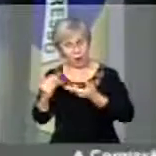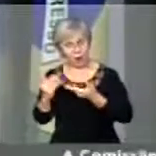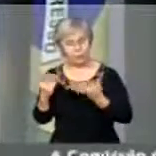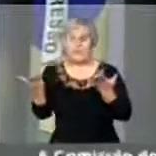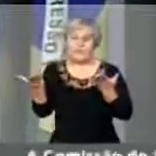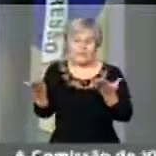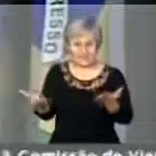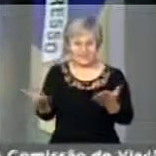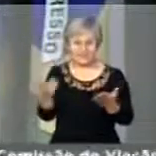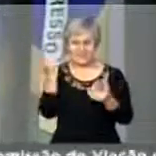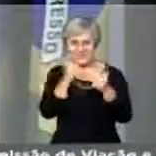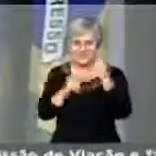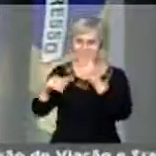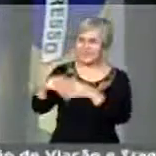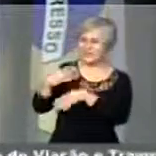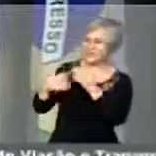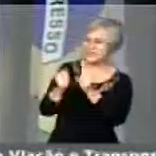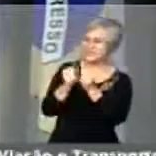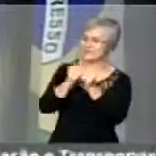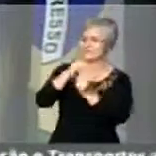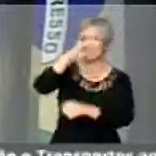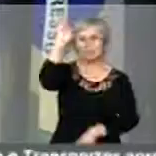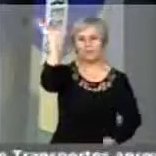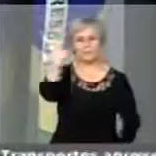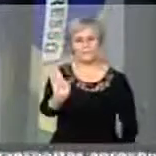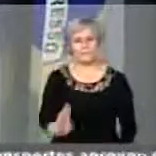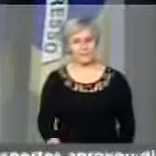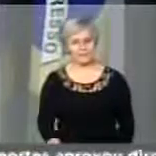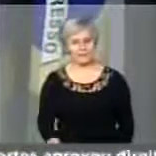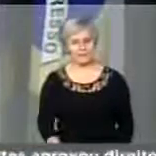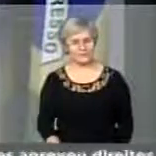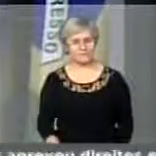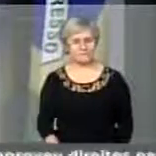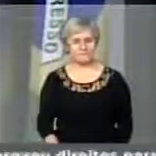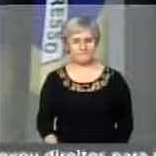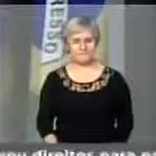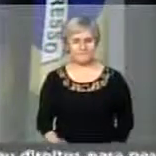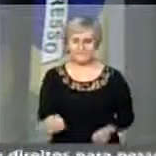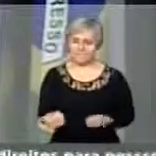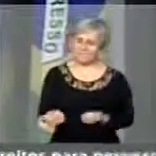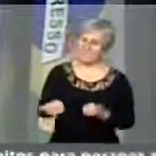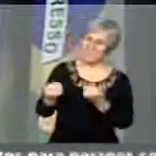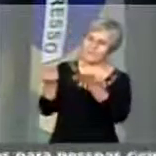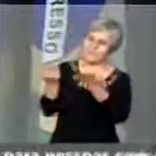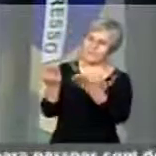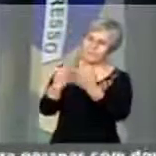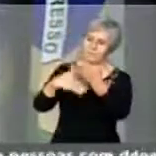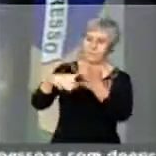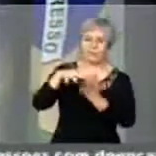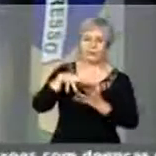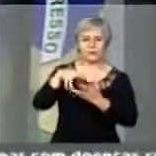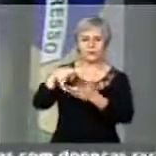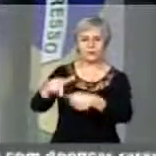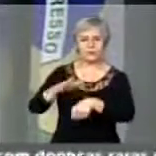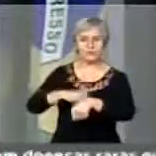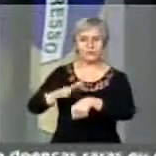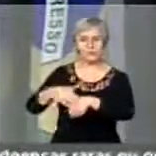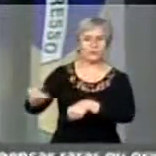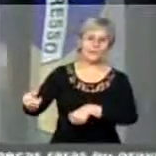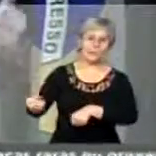assim que o Brasil vendeu para o mundo uma nova era.